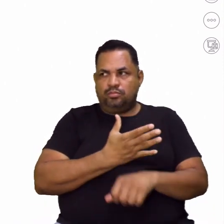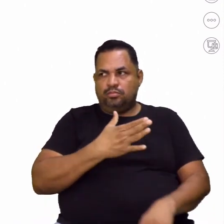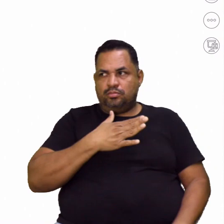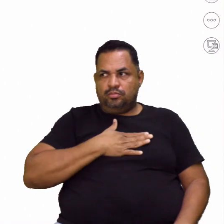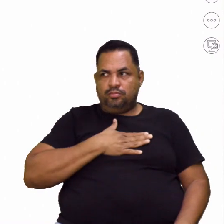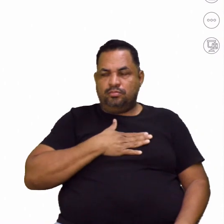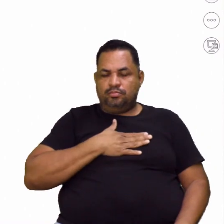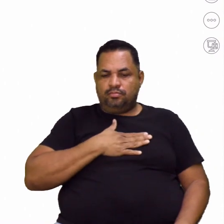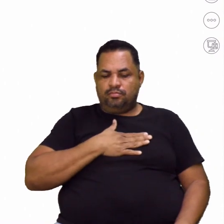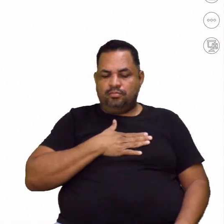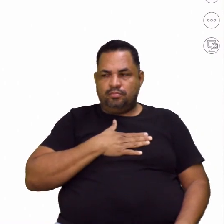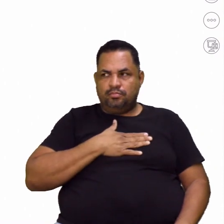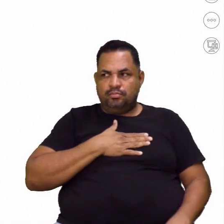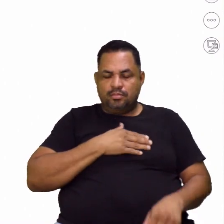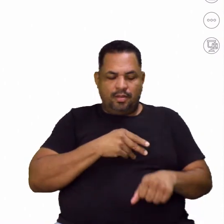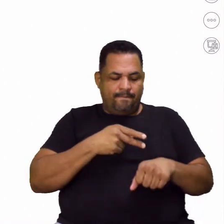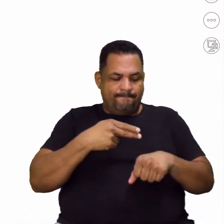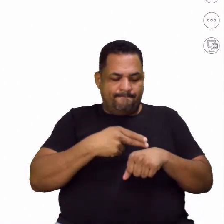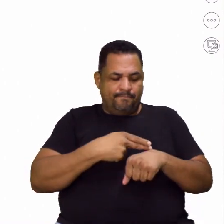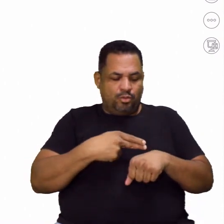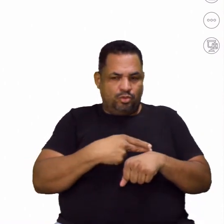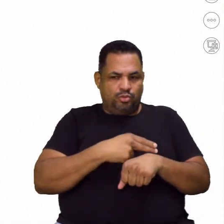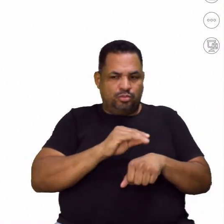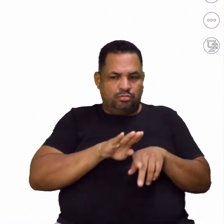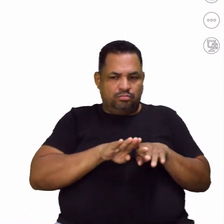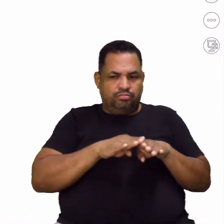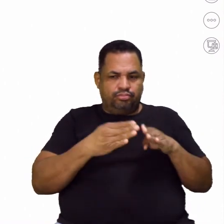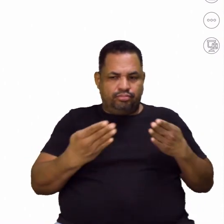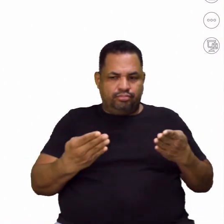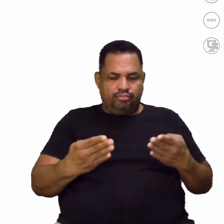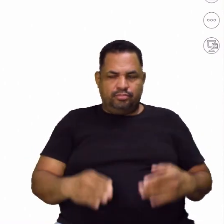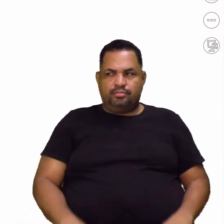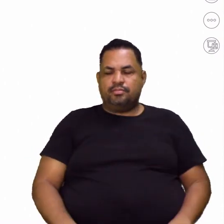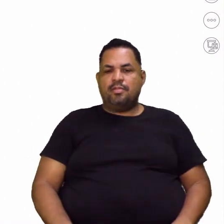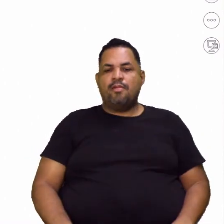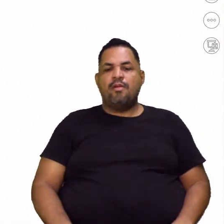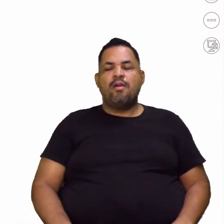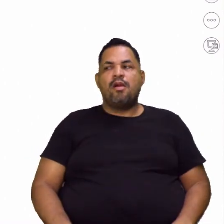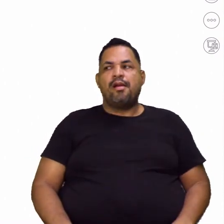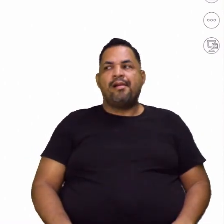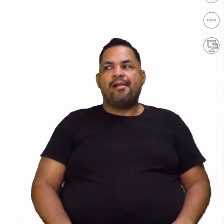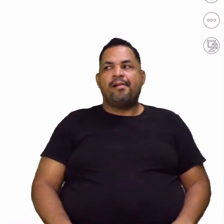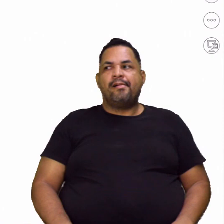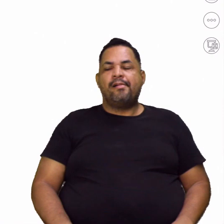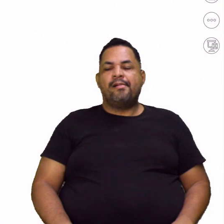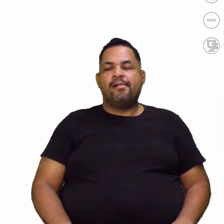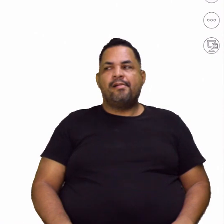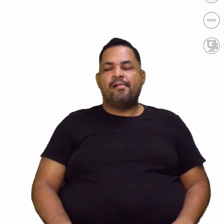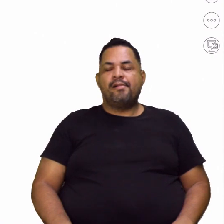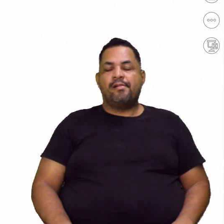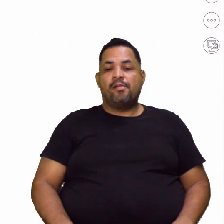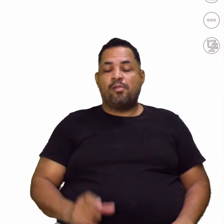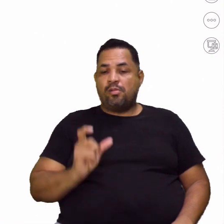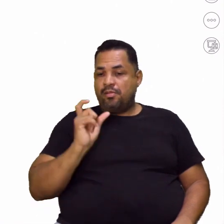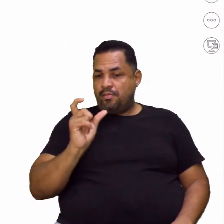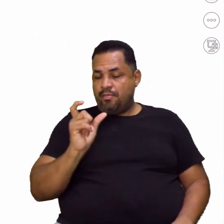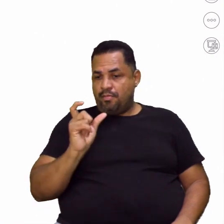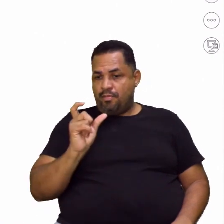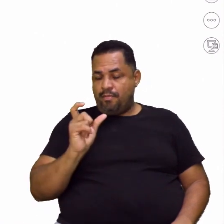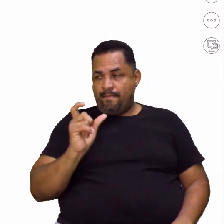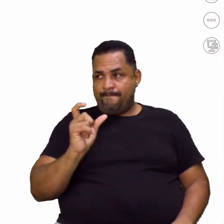abriu. E aí? Então, eu usei a palavra ponto